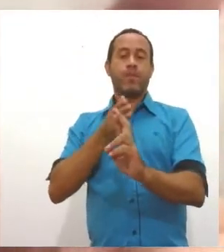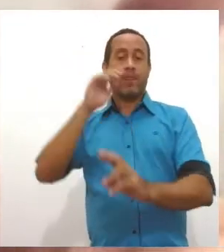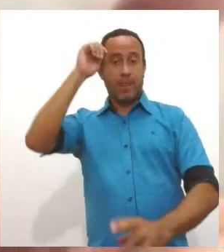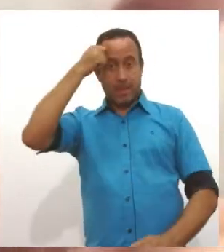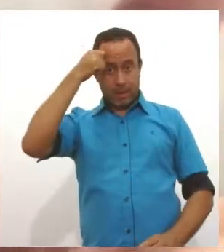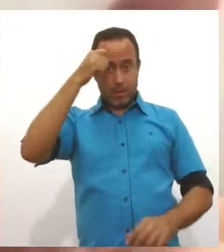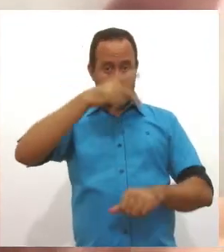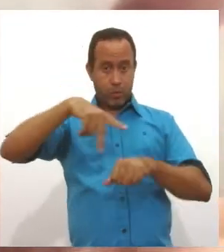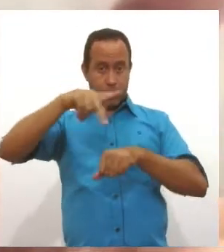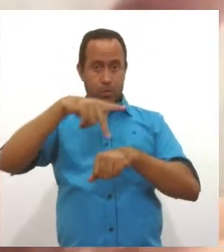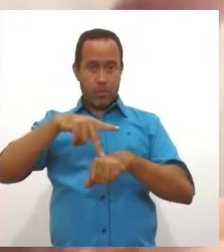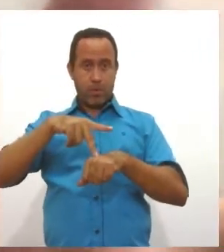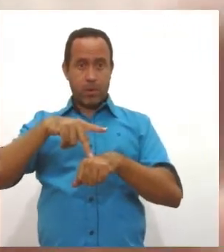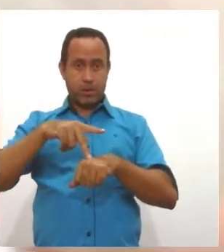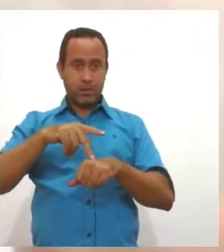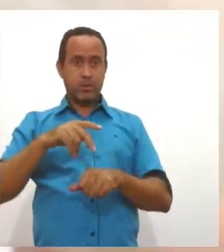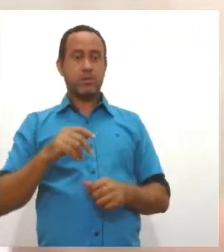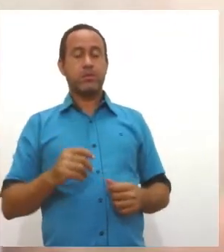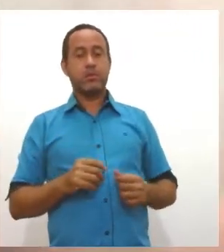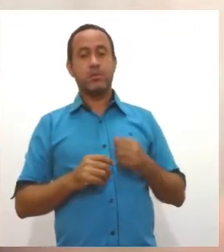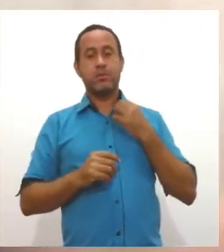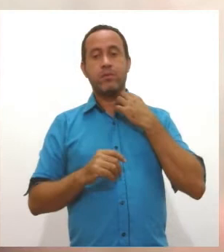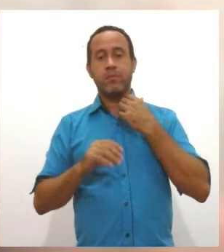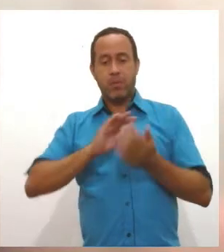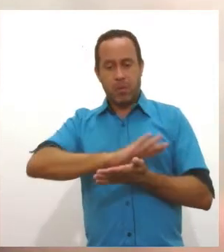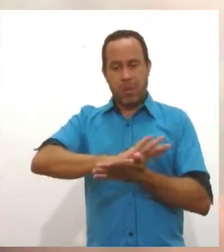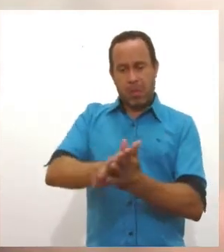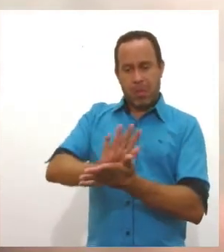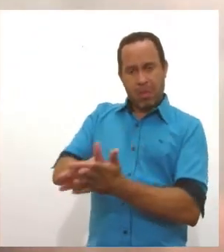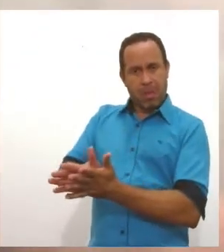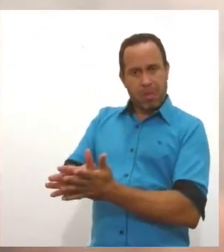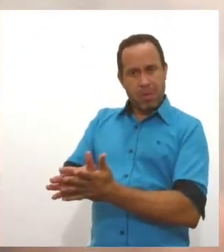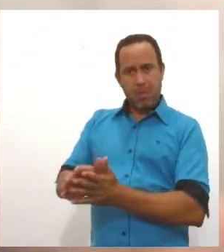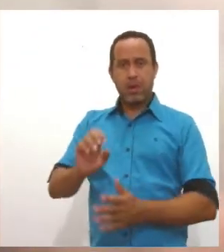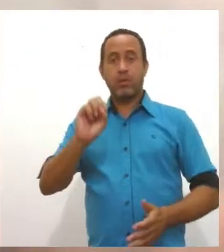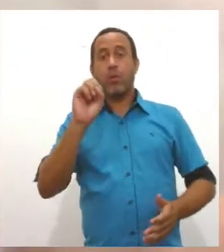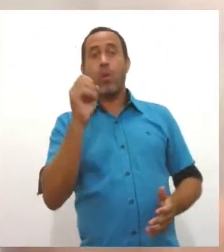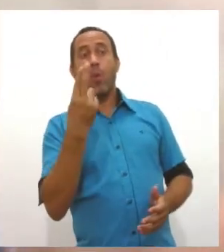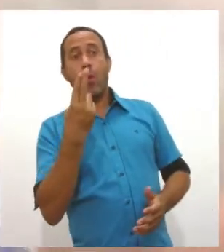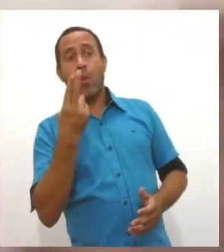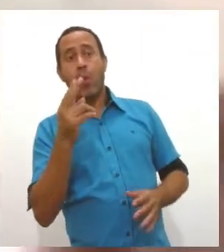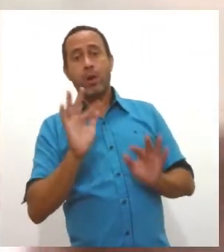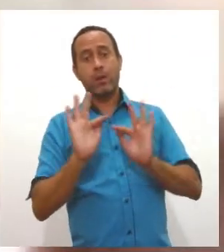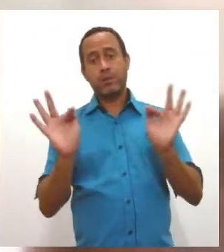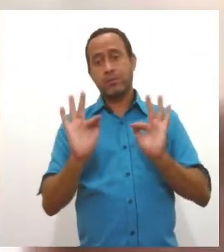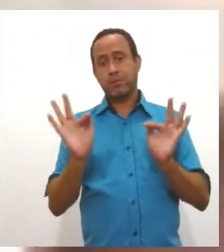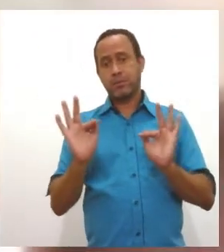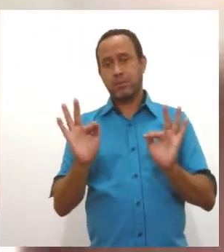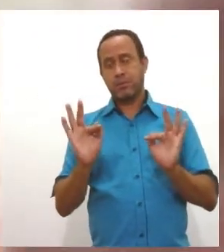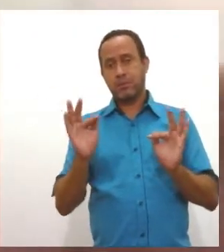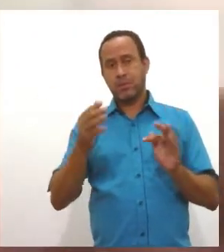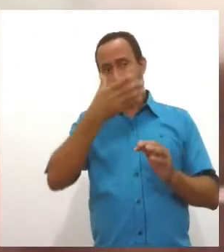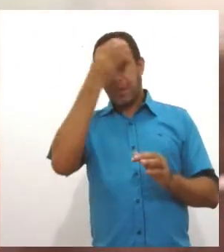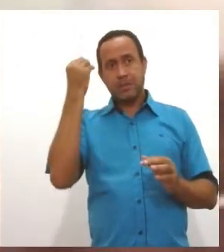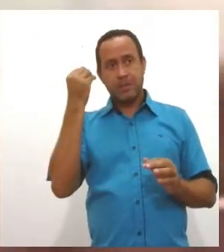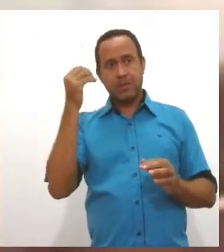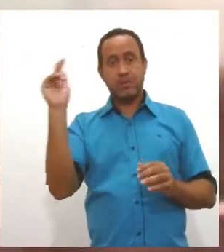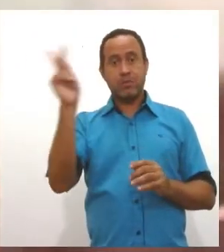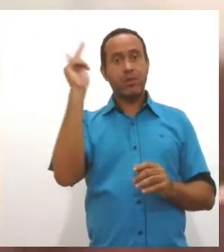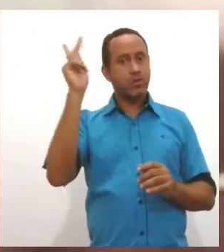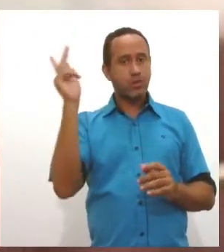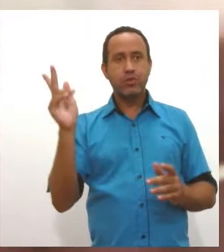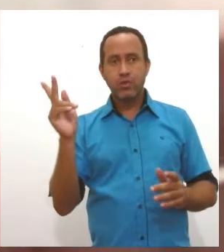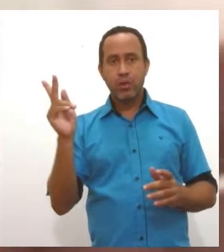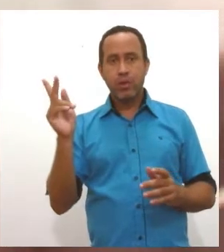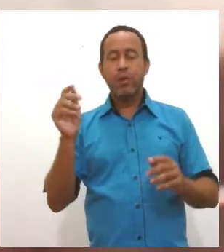ou eles são humilhados e execrados ou eles são simplesmente apagados da história. É por isso que nós